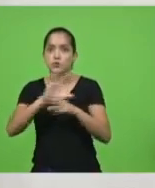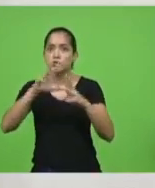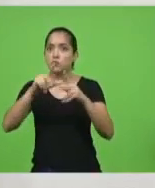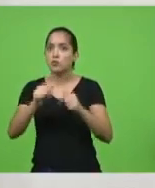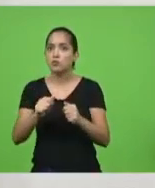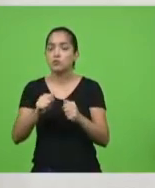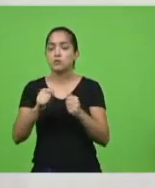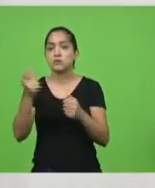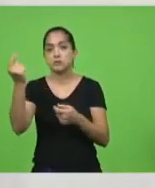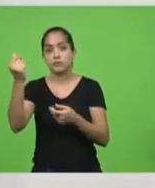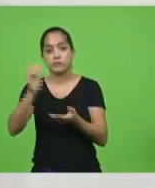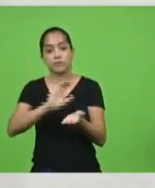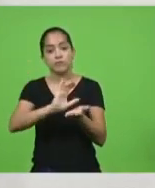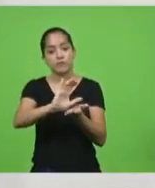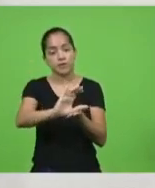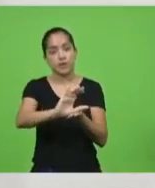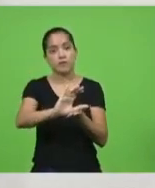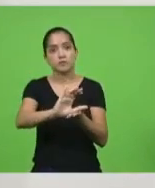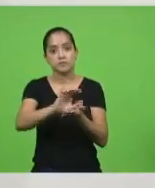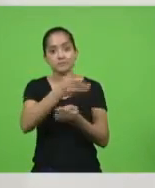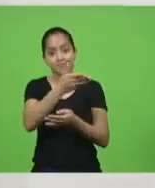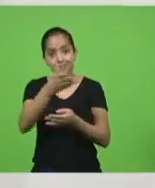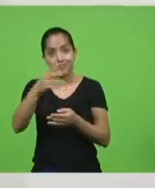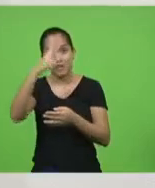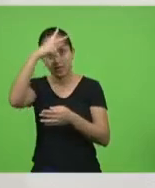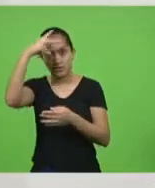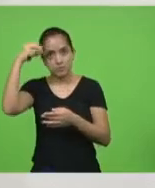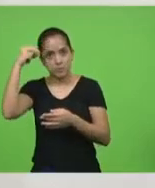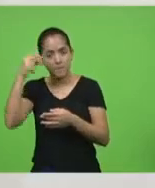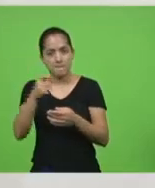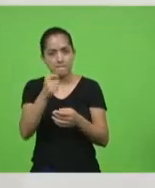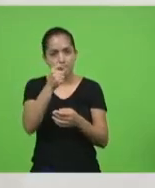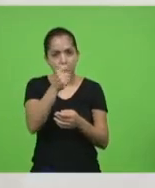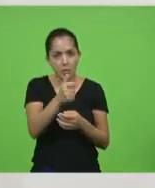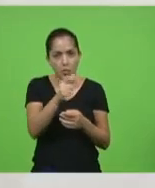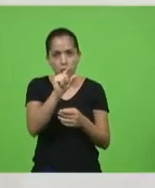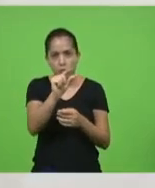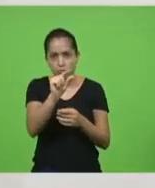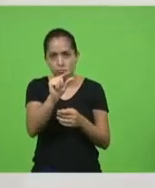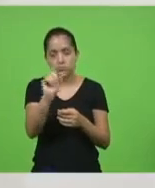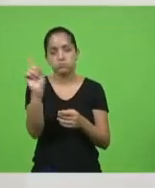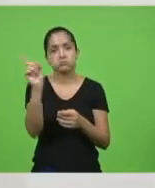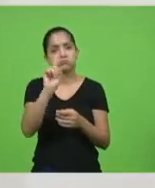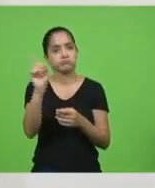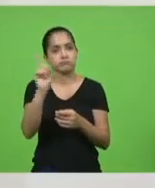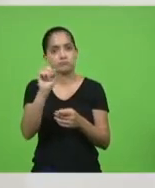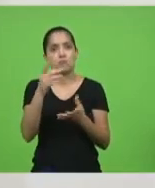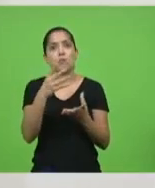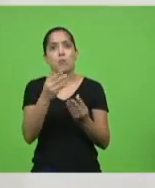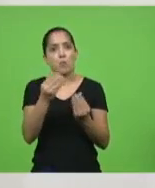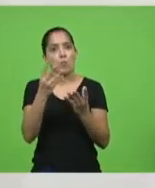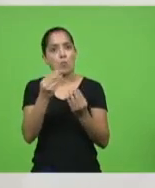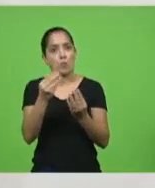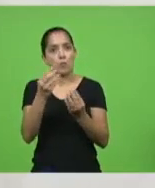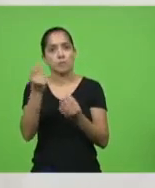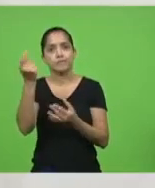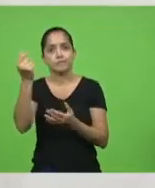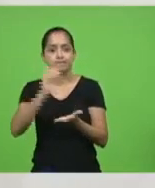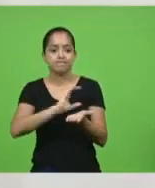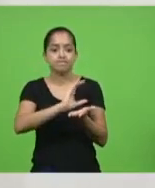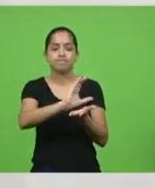da União para os prefeitos e não foi pouco os recursos que foram enviados, não foram